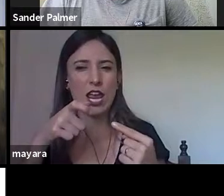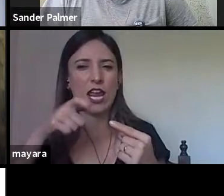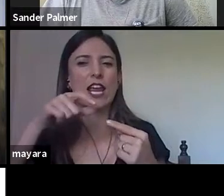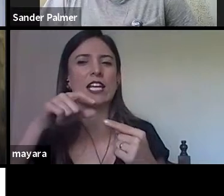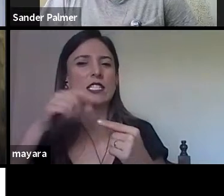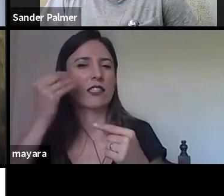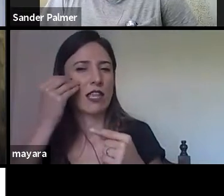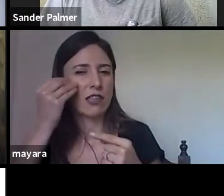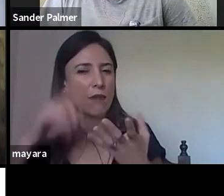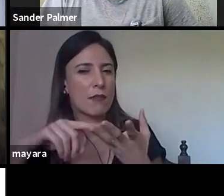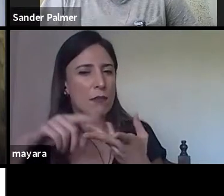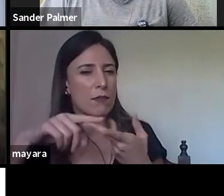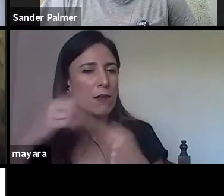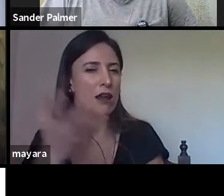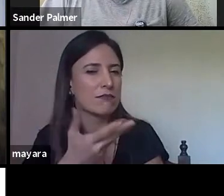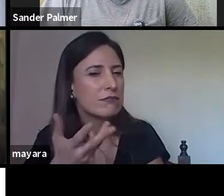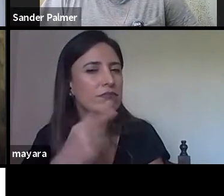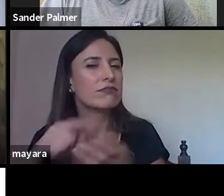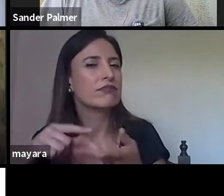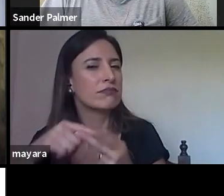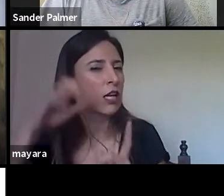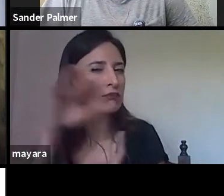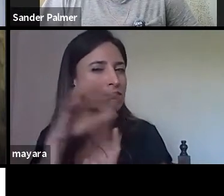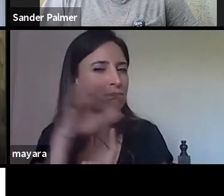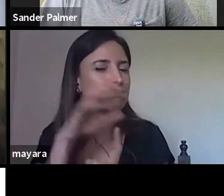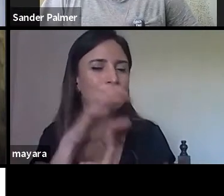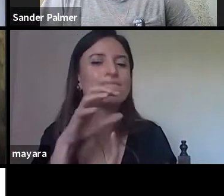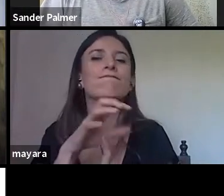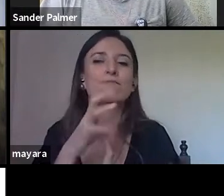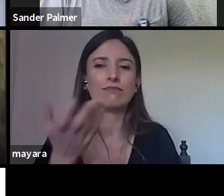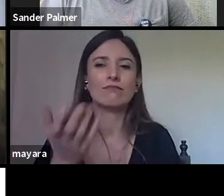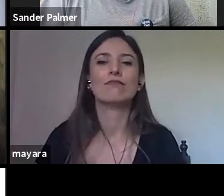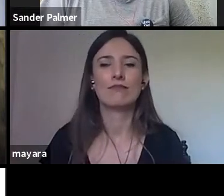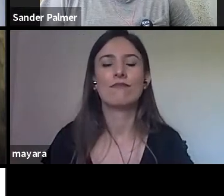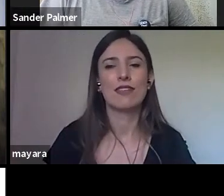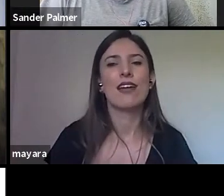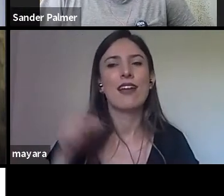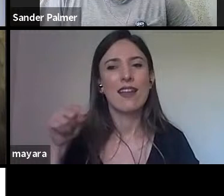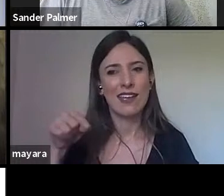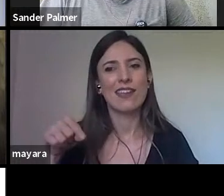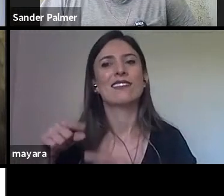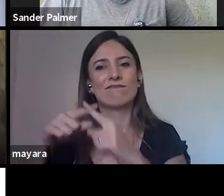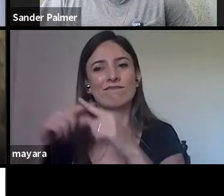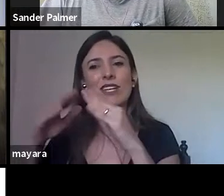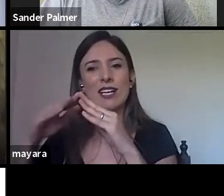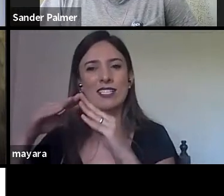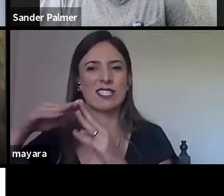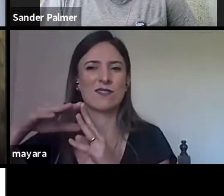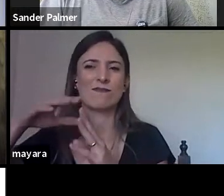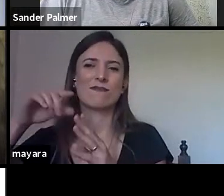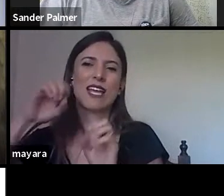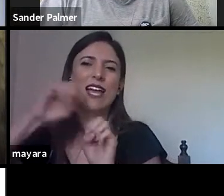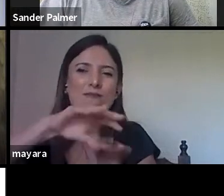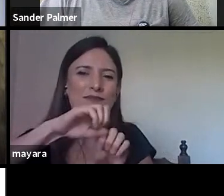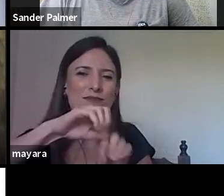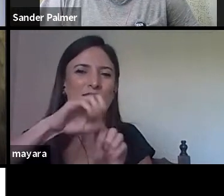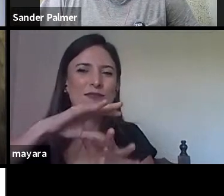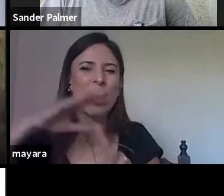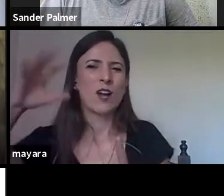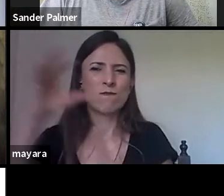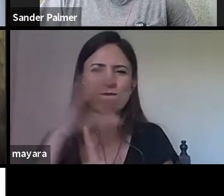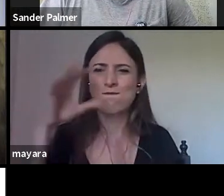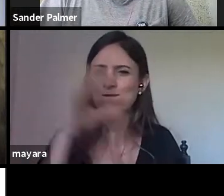vamos dizer assim, praticar, e aí vamos pensar numa violência mesmo que se passa com essas